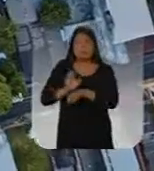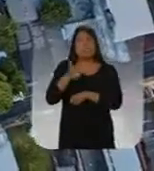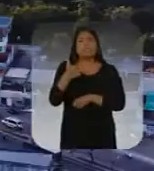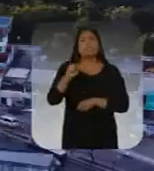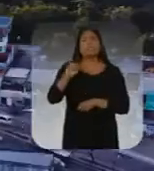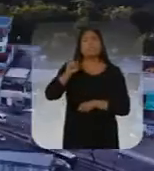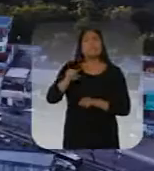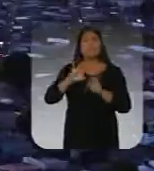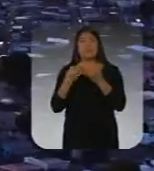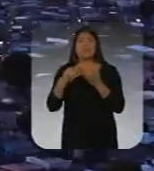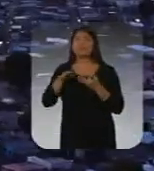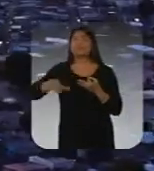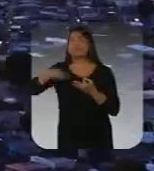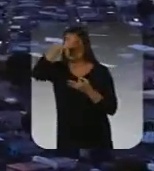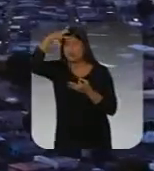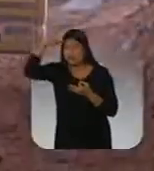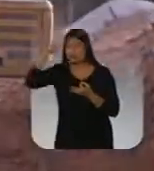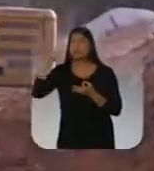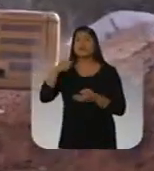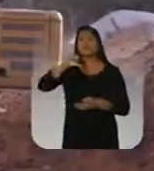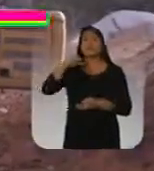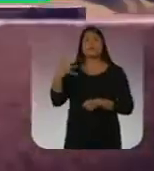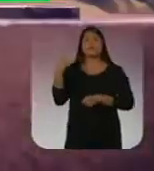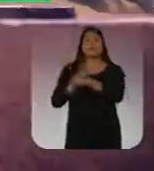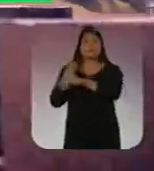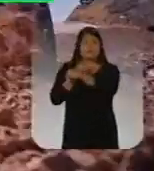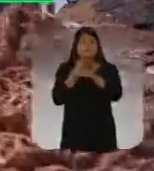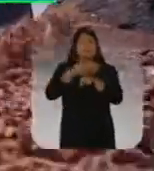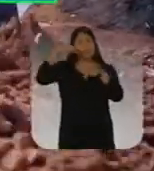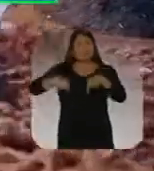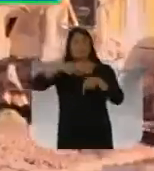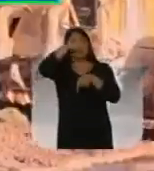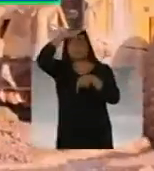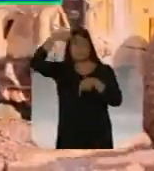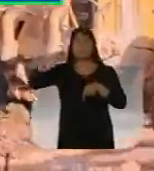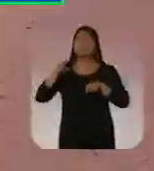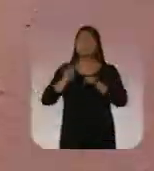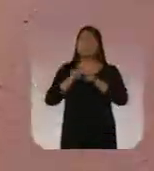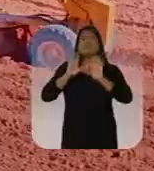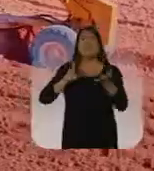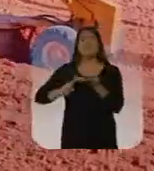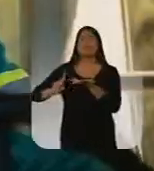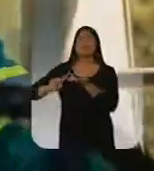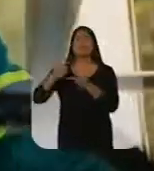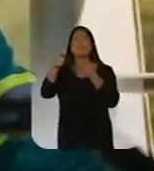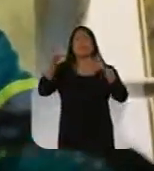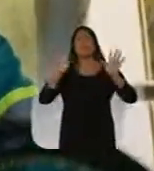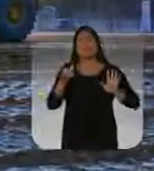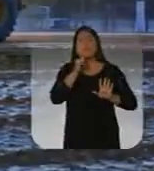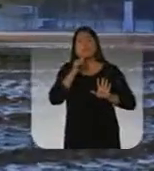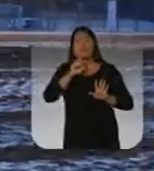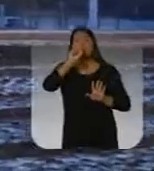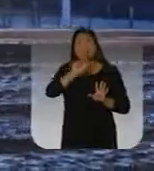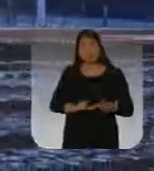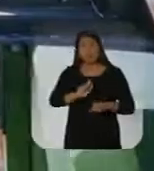180 mil famílias só de Manaus. 94 obras de infraestrutura na capital e tantas outras em andamento,